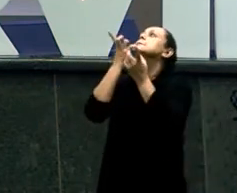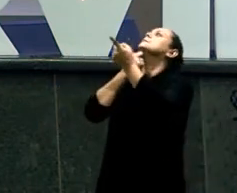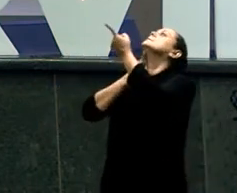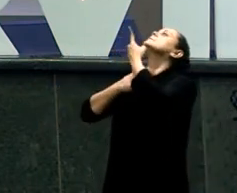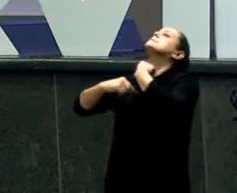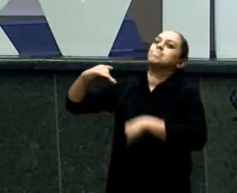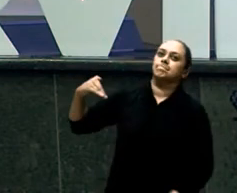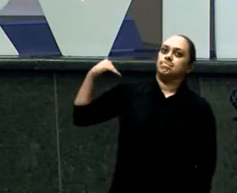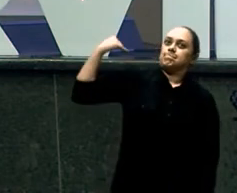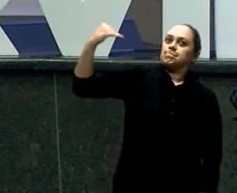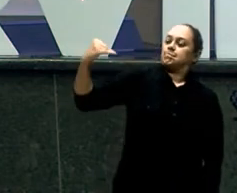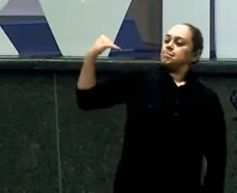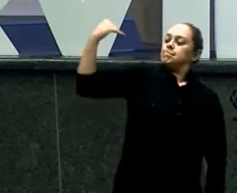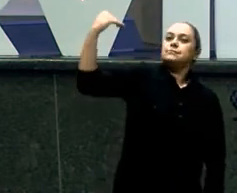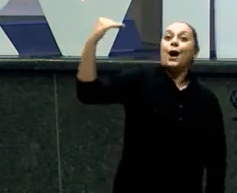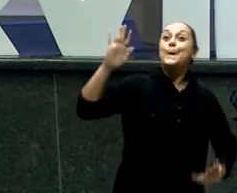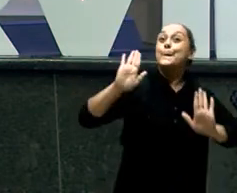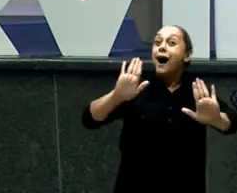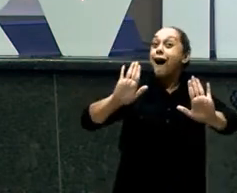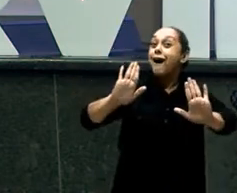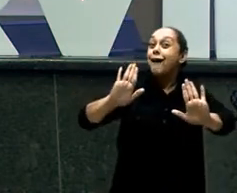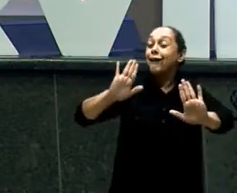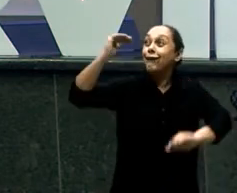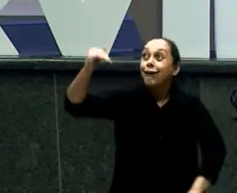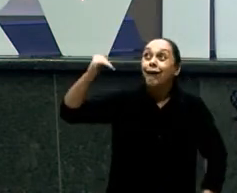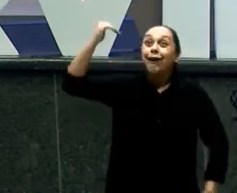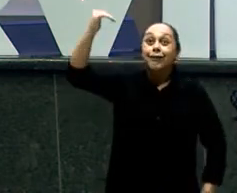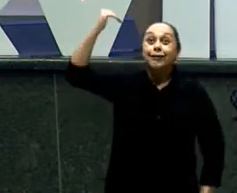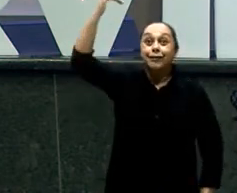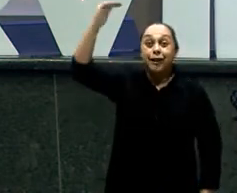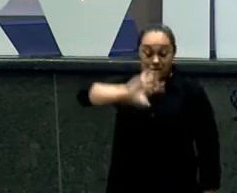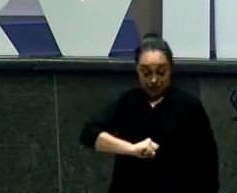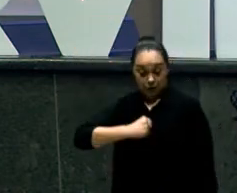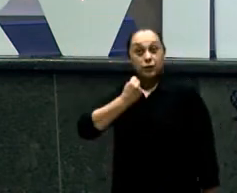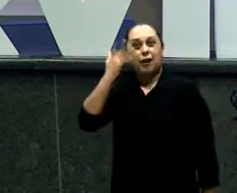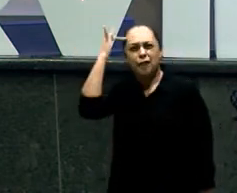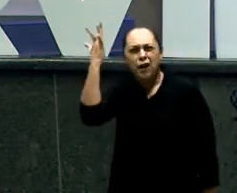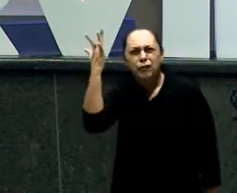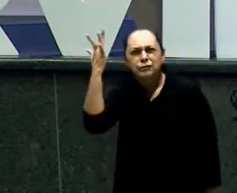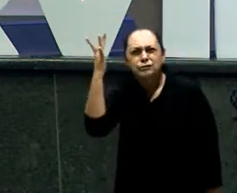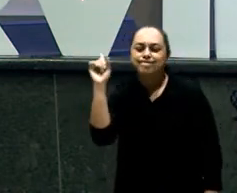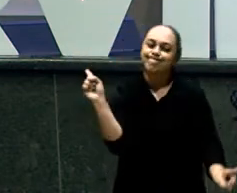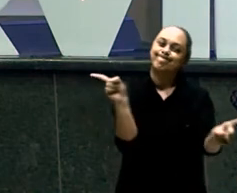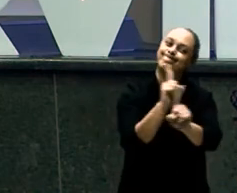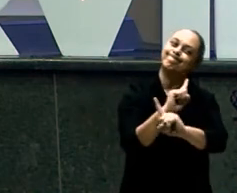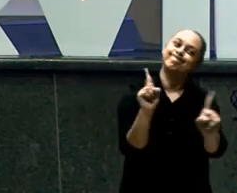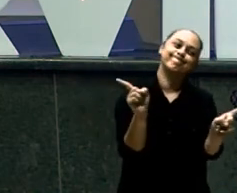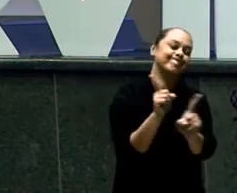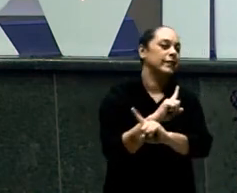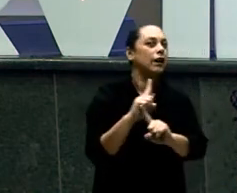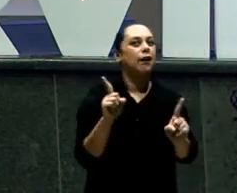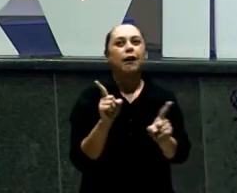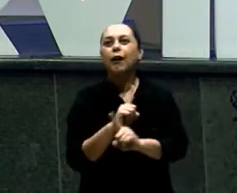Só que crescer Não é fácil Crescer Não é simples Assim Crescimento